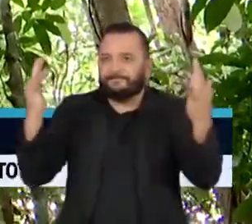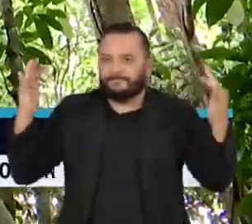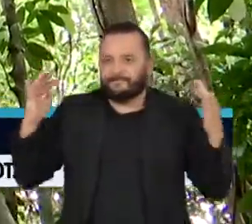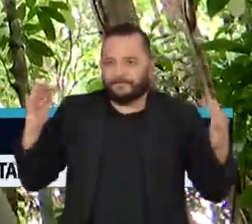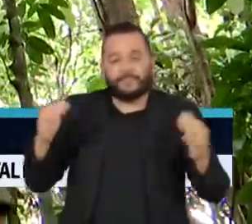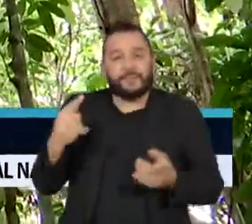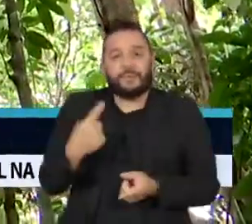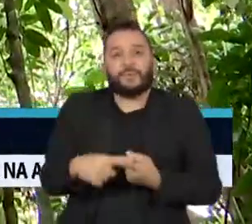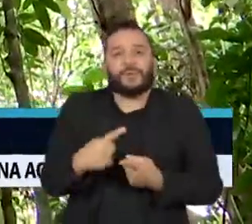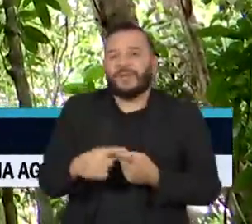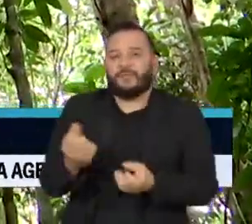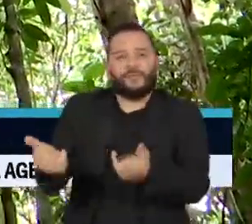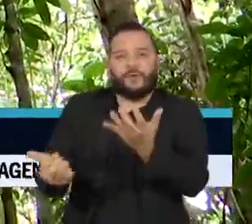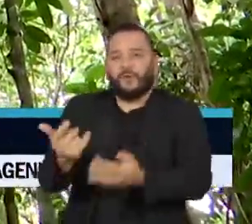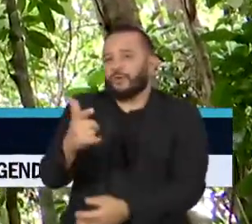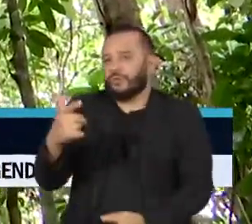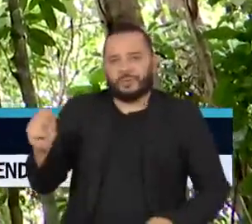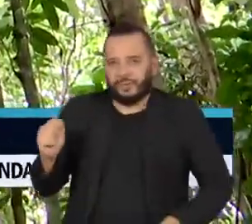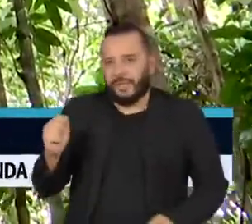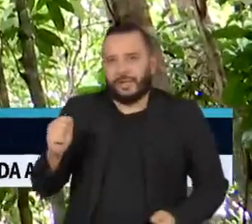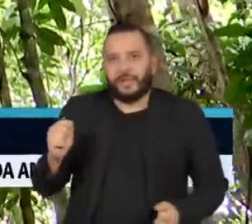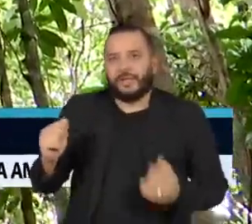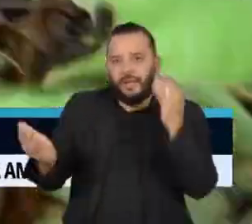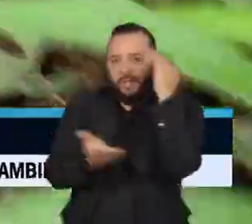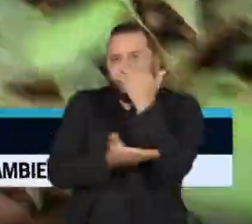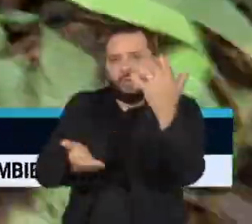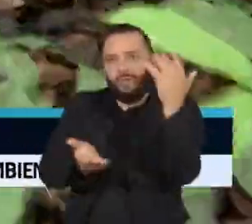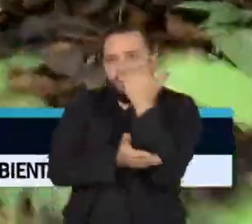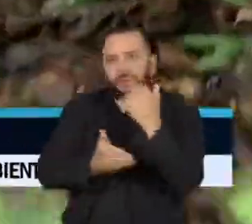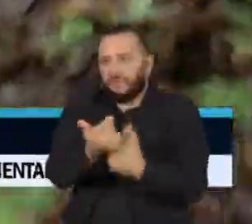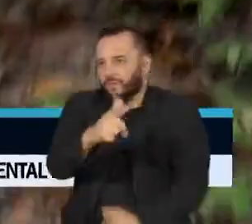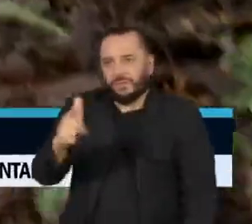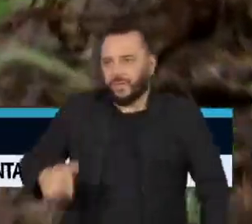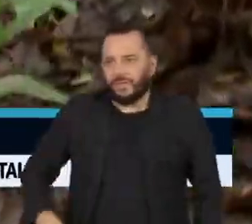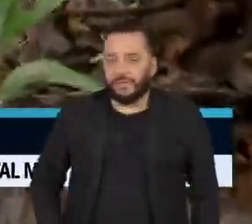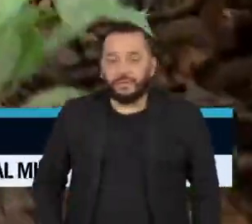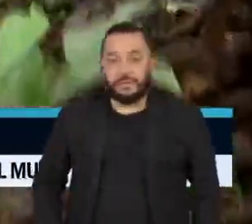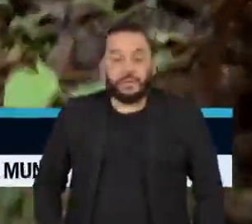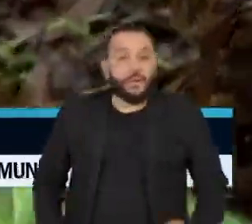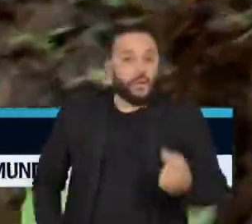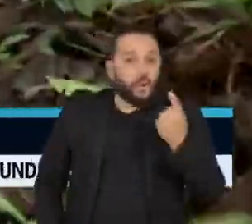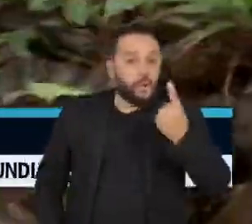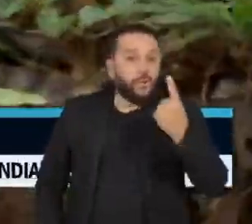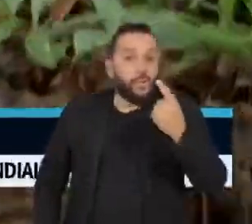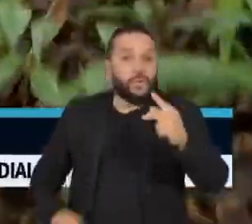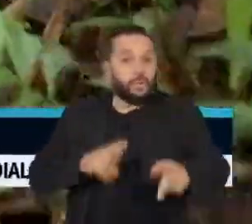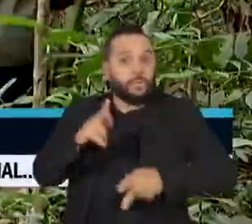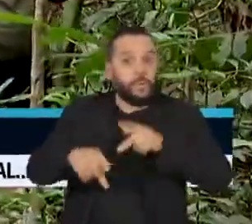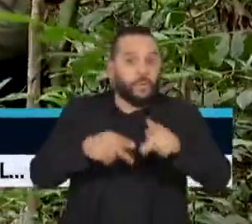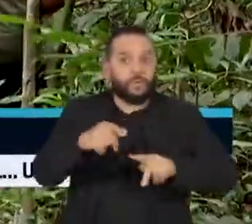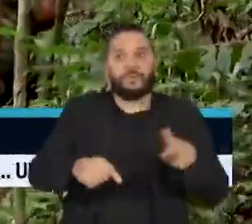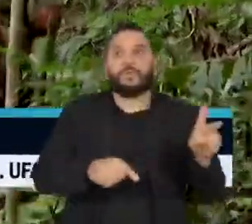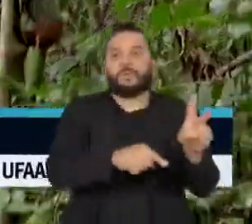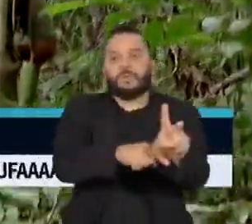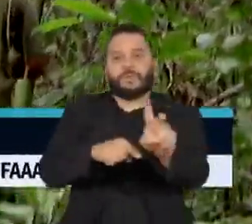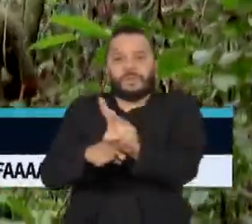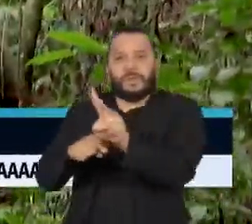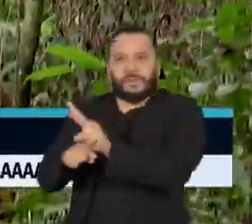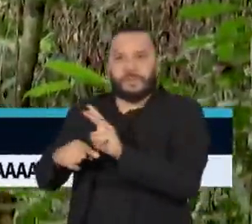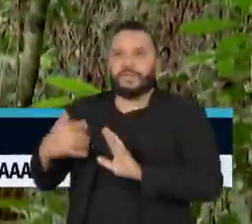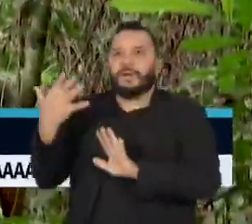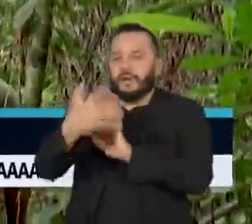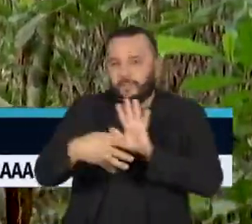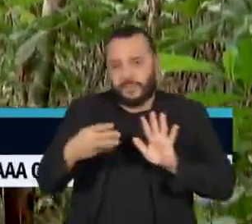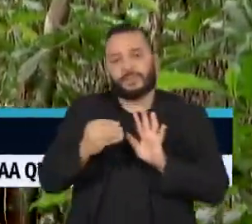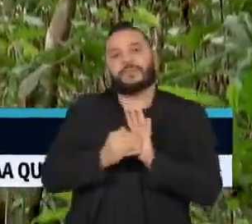não teve mais fogo. No meio da floresta, um só povo consegue a proeza de proteger esse trecho da Amazônia